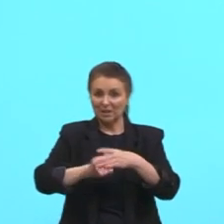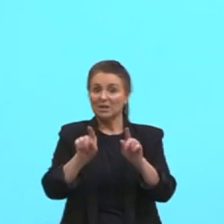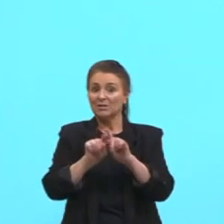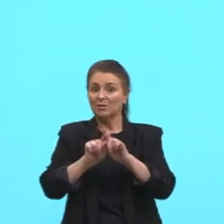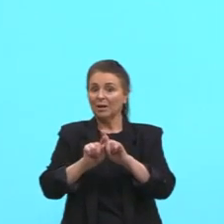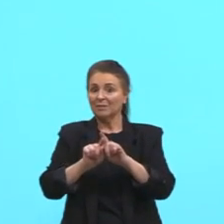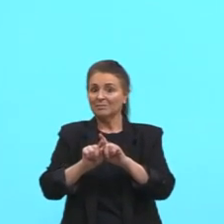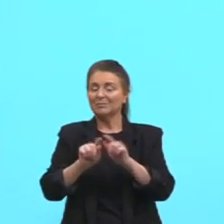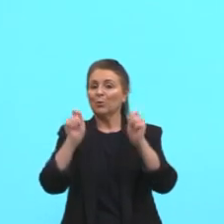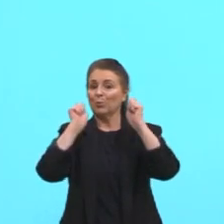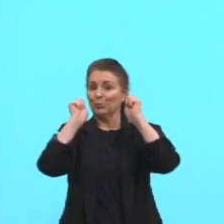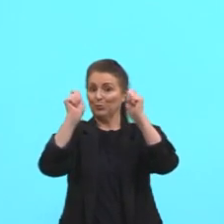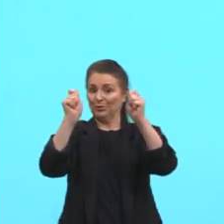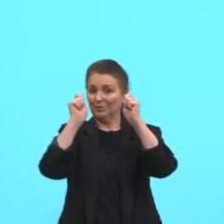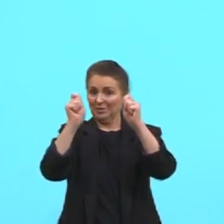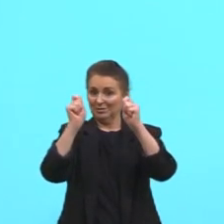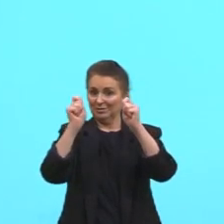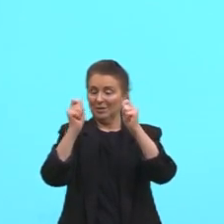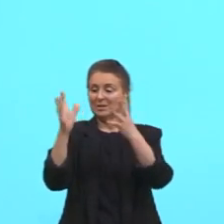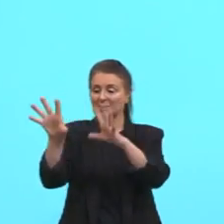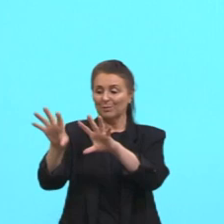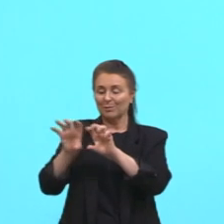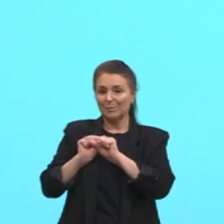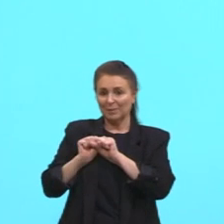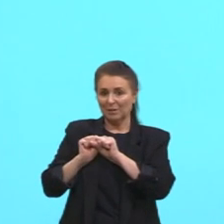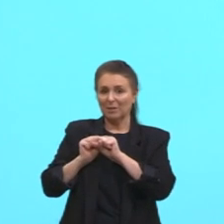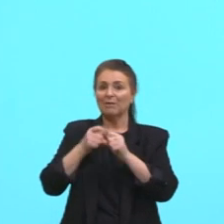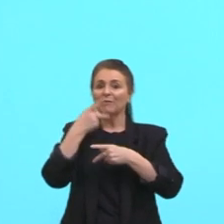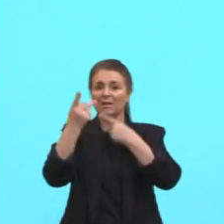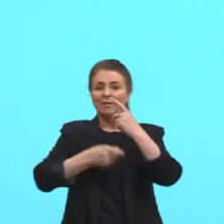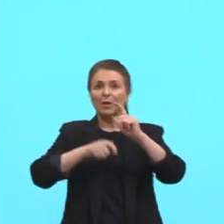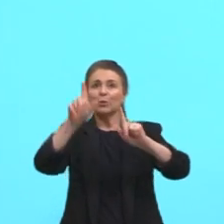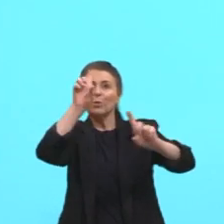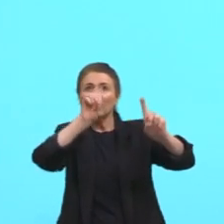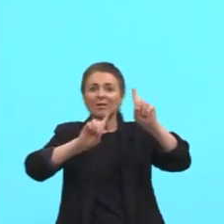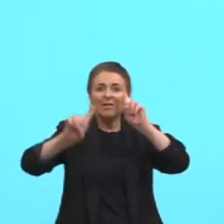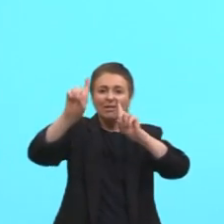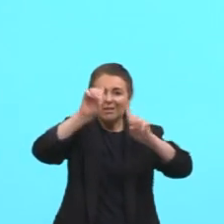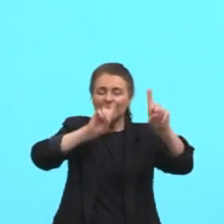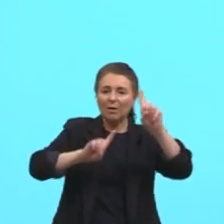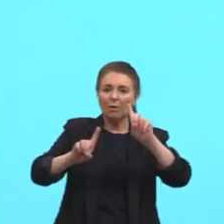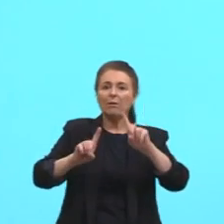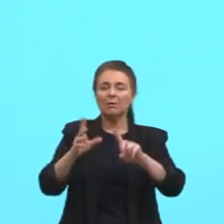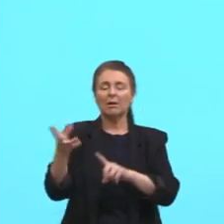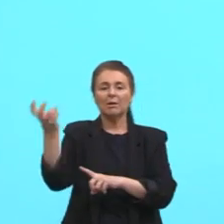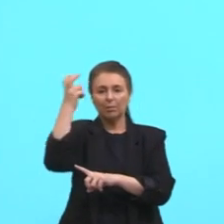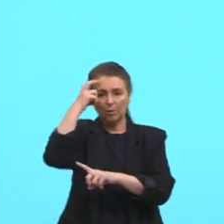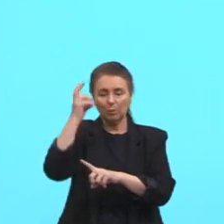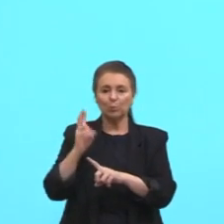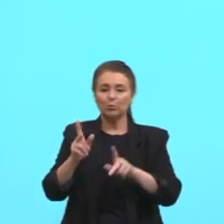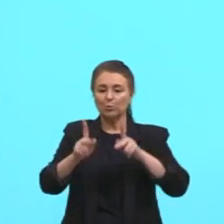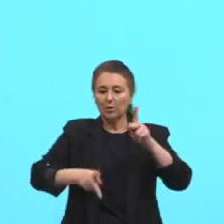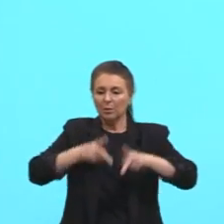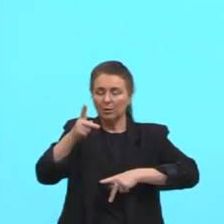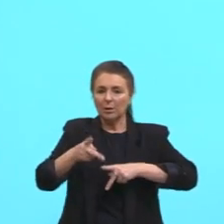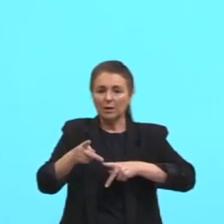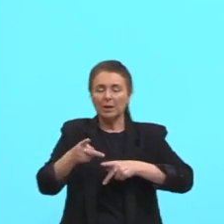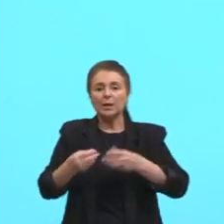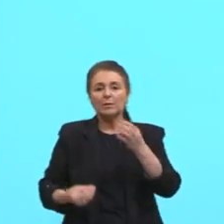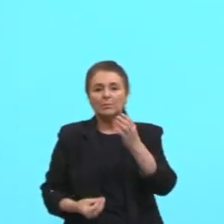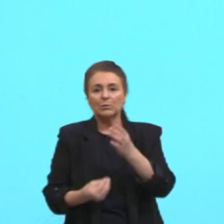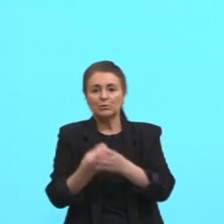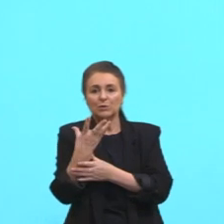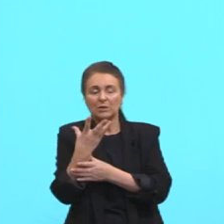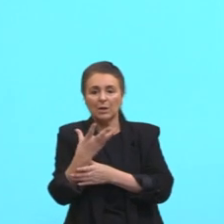se apropriava da cultura popular, falando aqui do carnaval, que é uma cultura popular, para produzir uma arte efêmera porque a